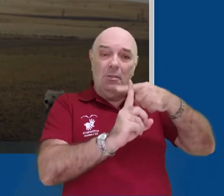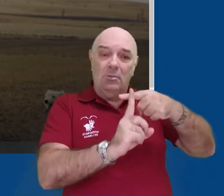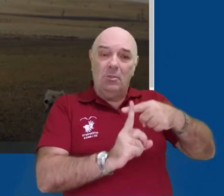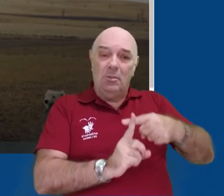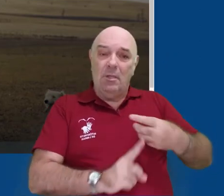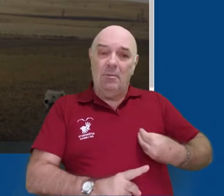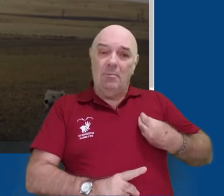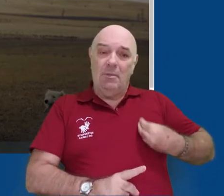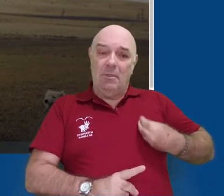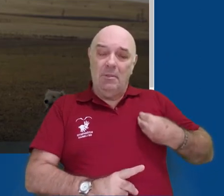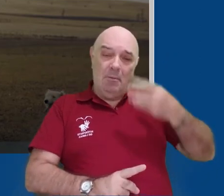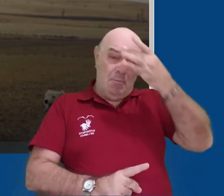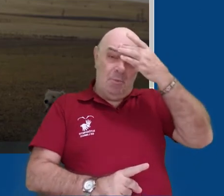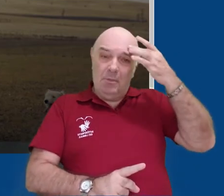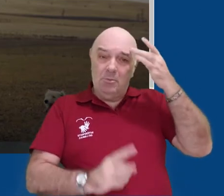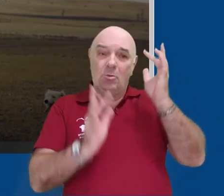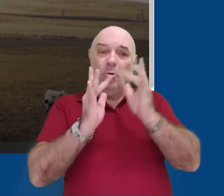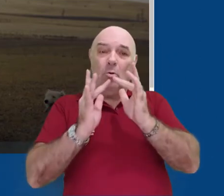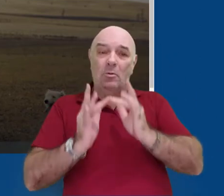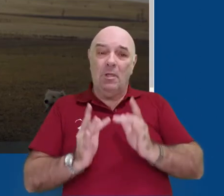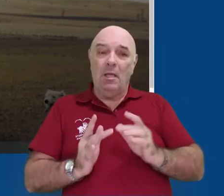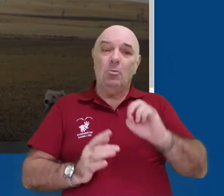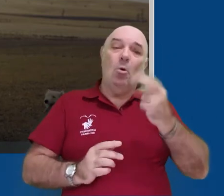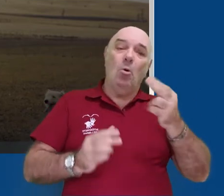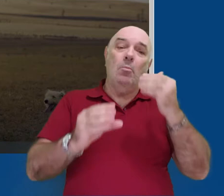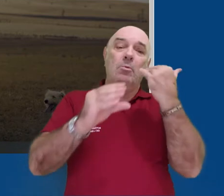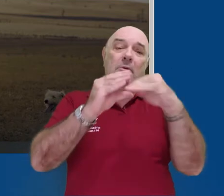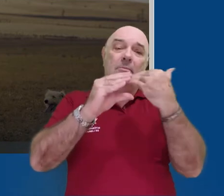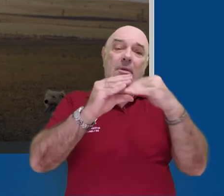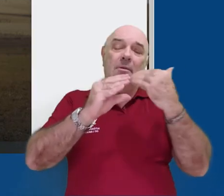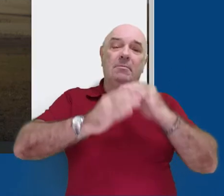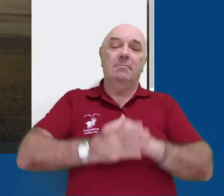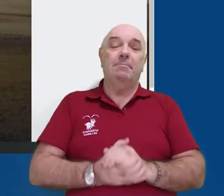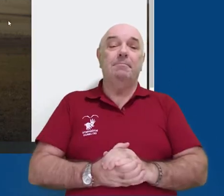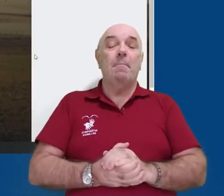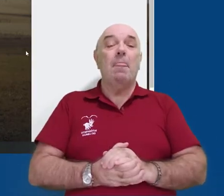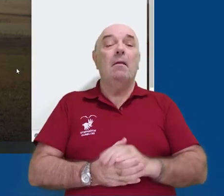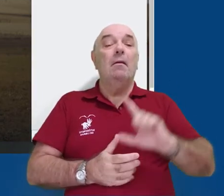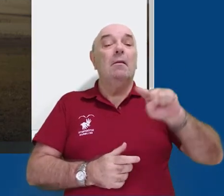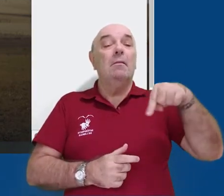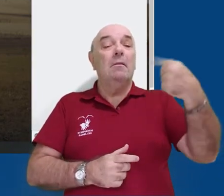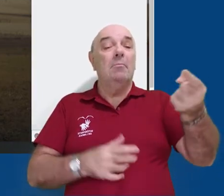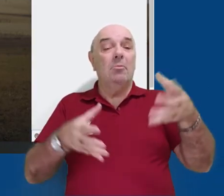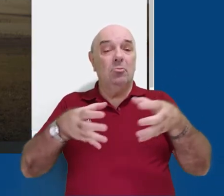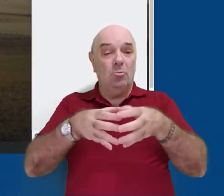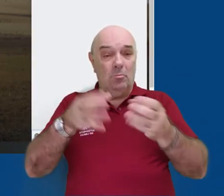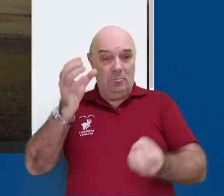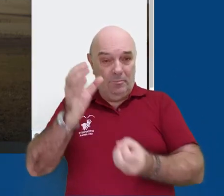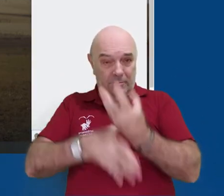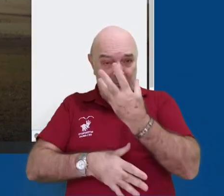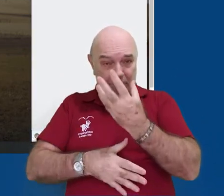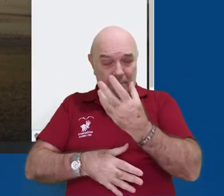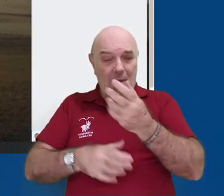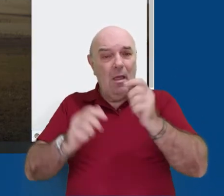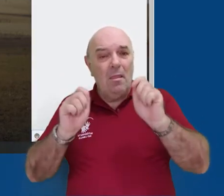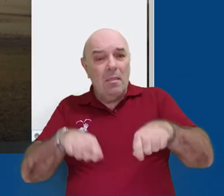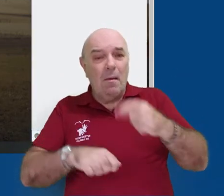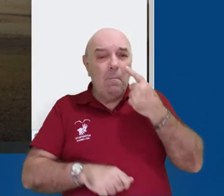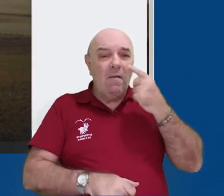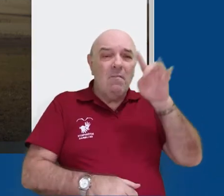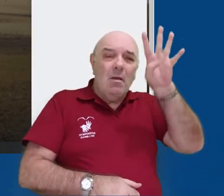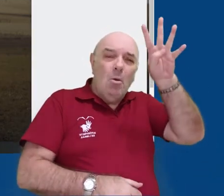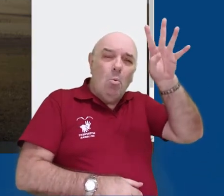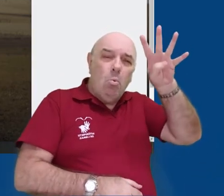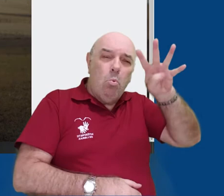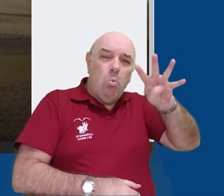participantes dos nossos contatos ou através de e-mail. Depois de criado o grupo, podemos